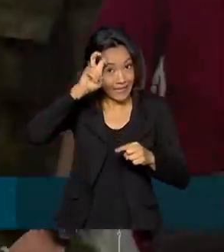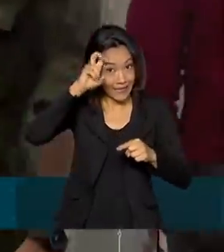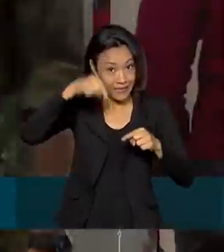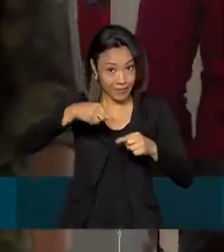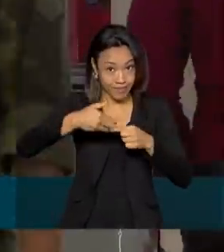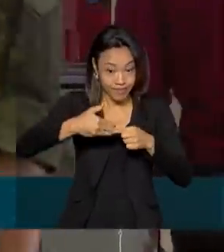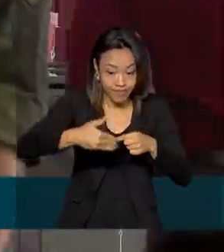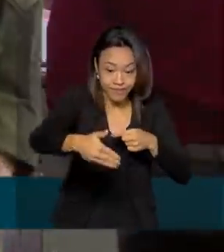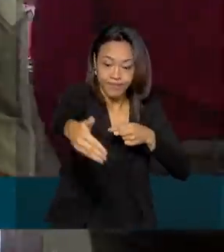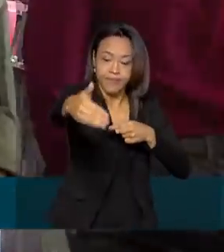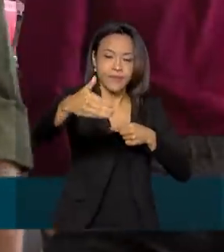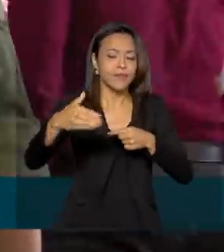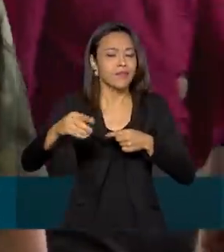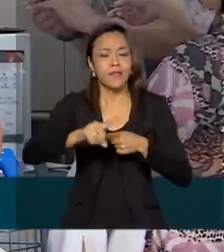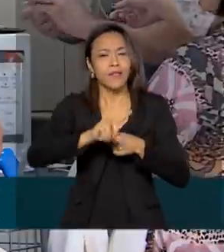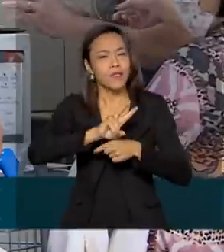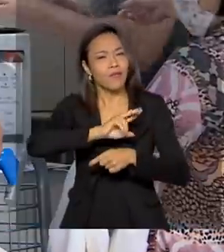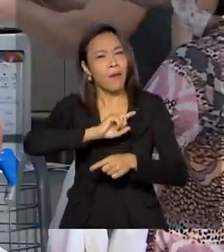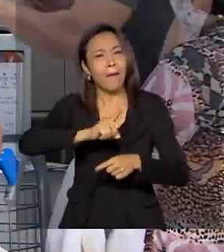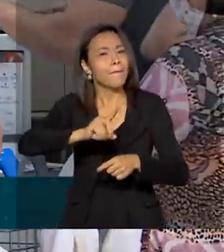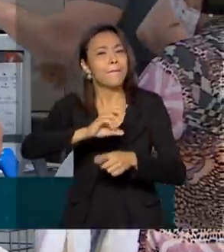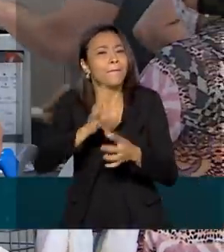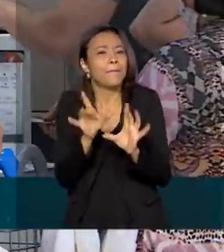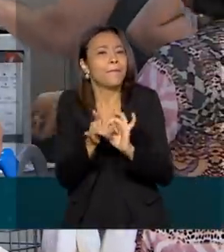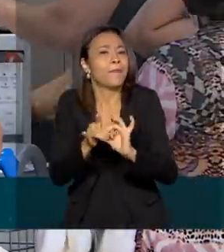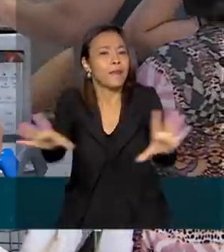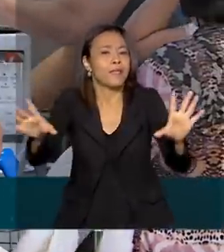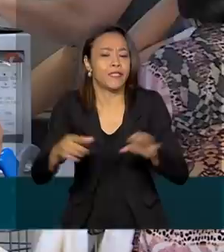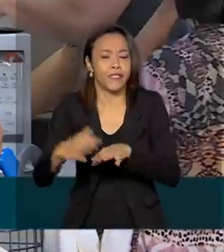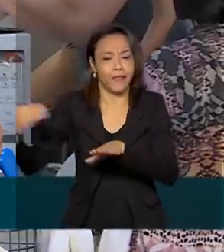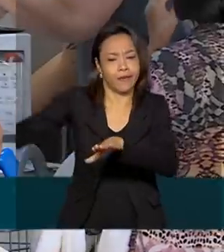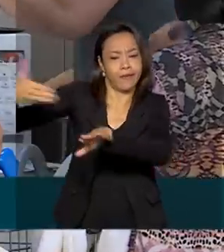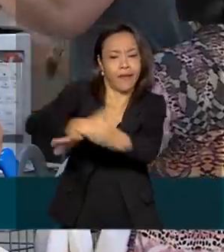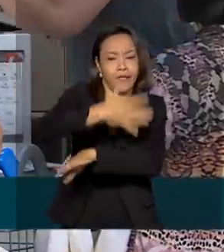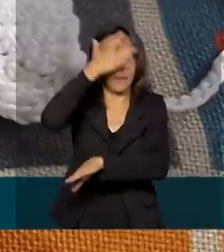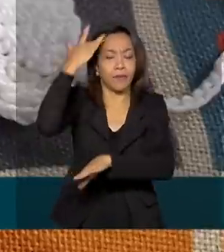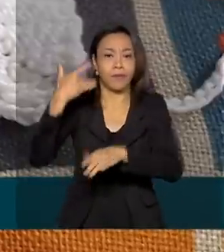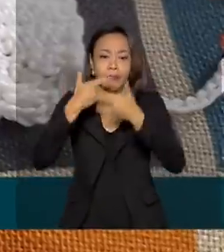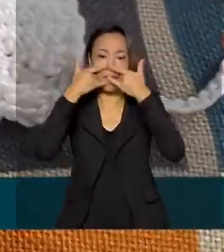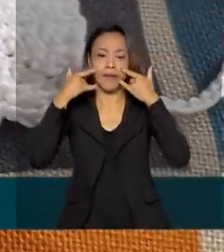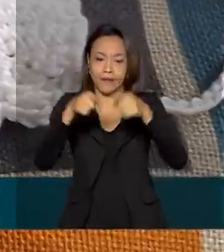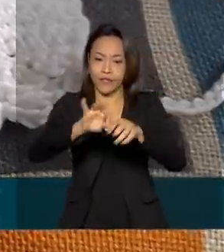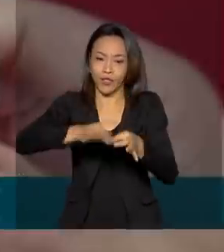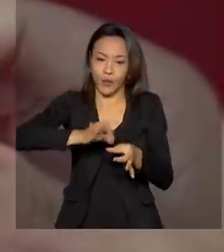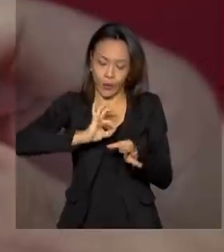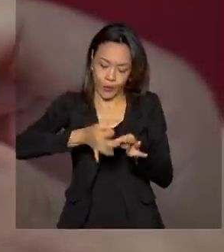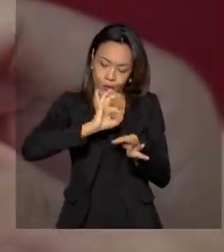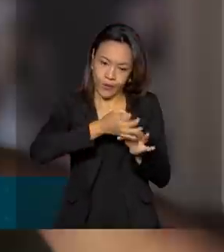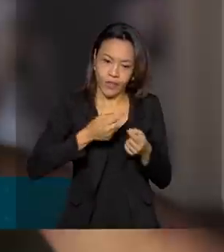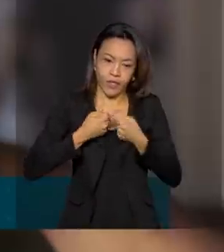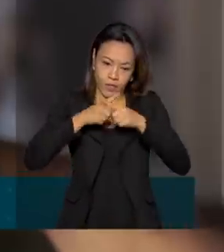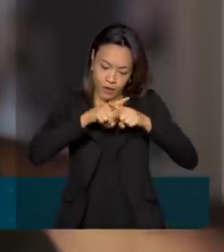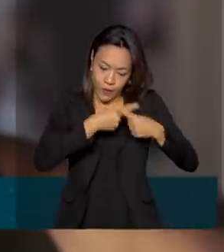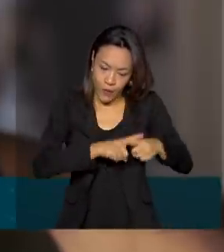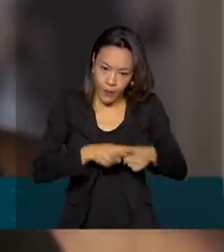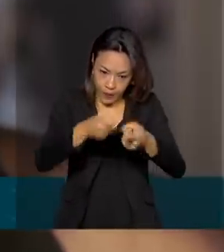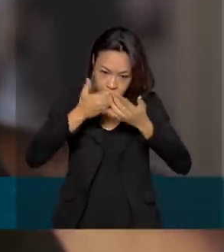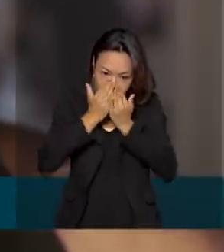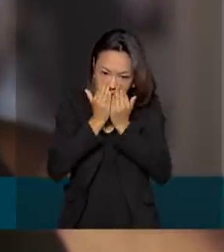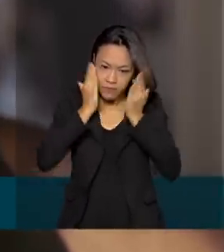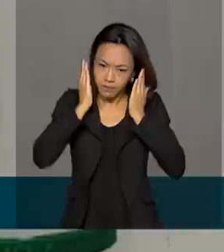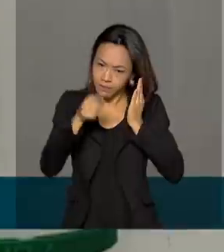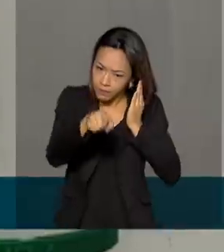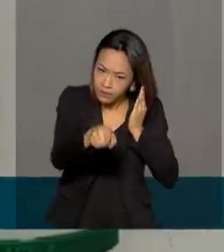os aeroportos não vão mais permitir a entrada de passageiros com máscaras como a de crochê, tricô, bandanas,